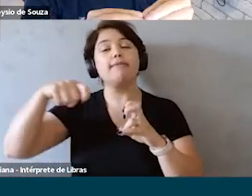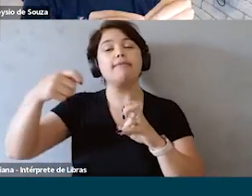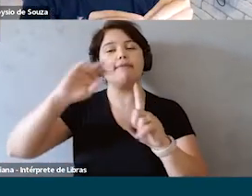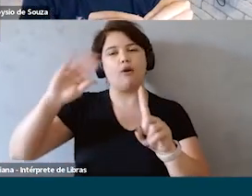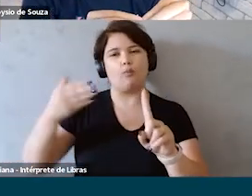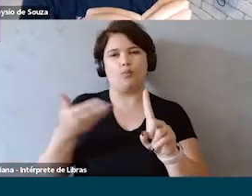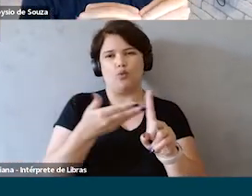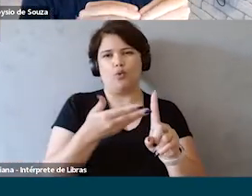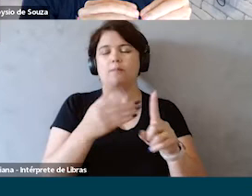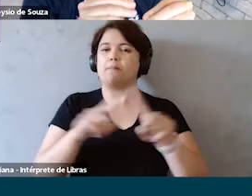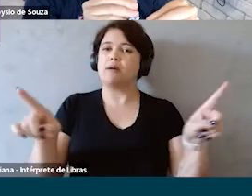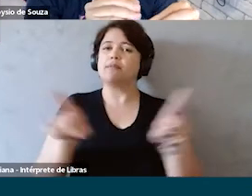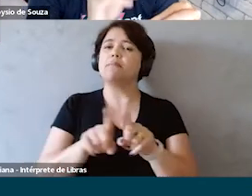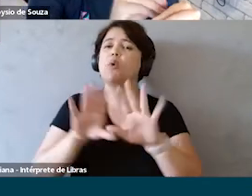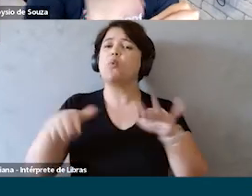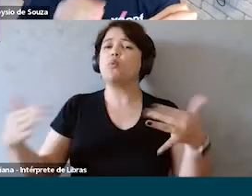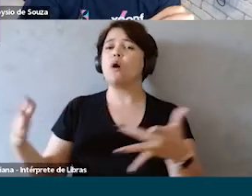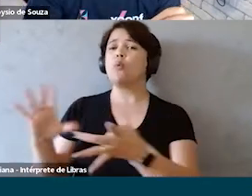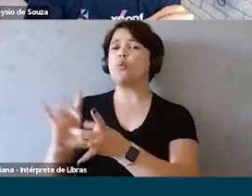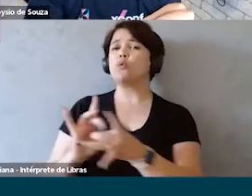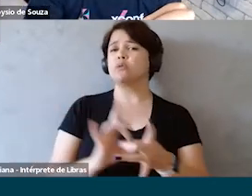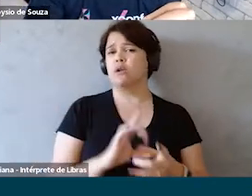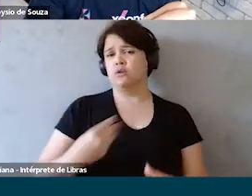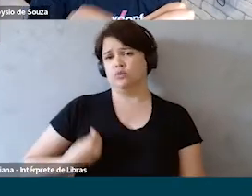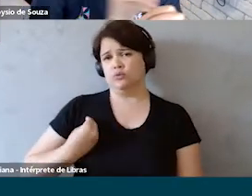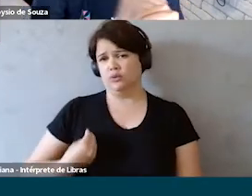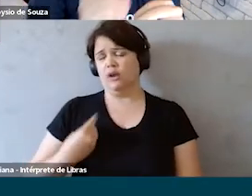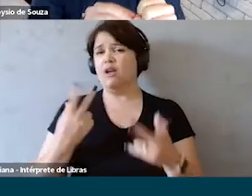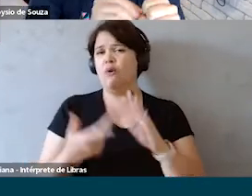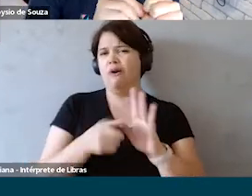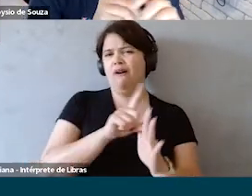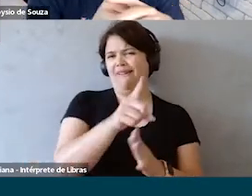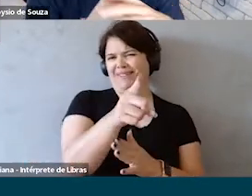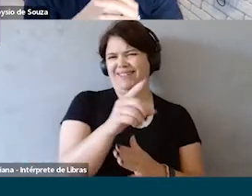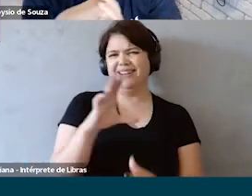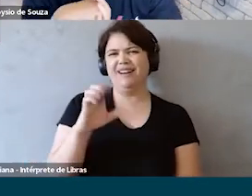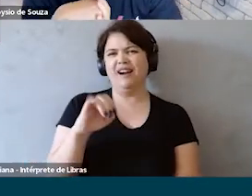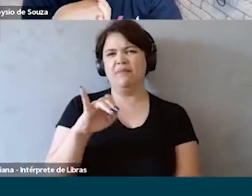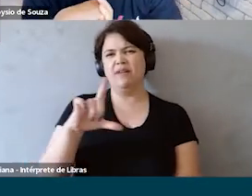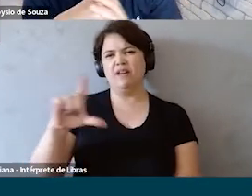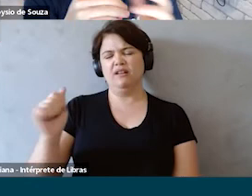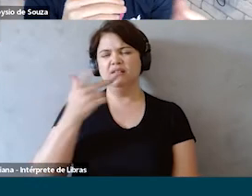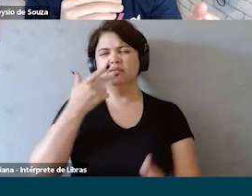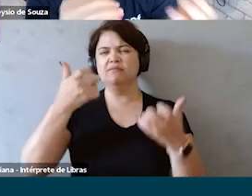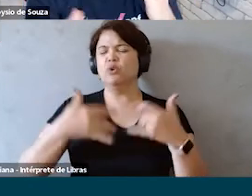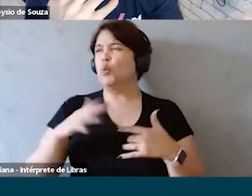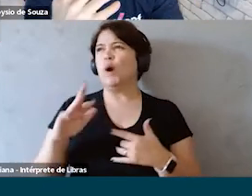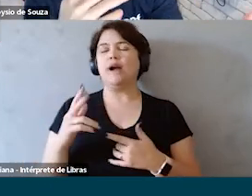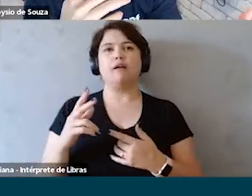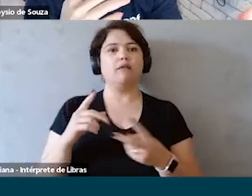público mas entender em que contexto ele está. e aí como a Camis falou muito bem não é